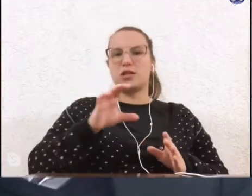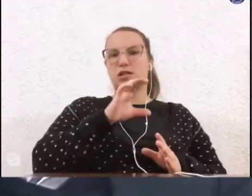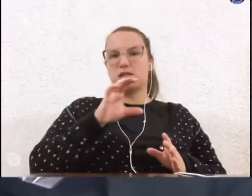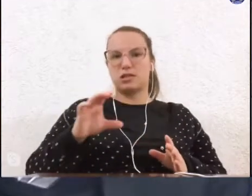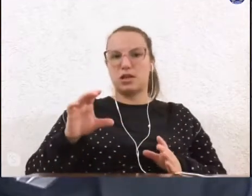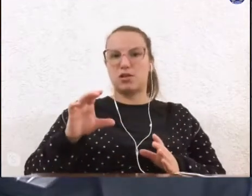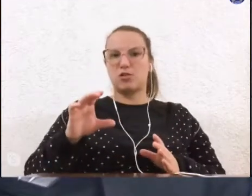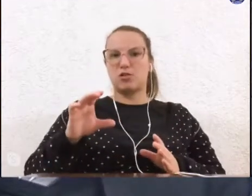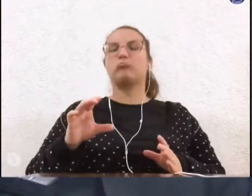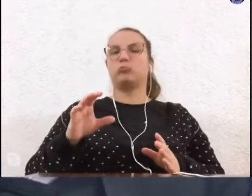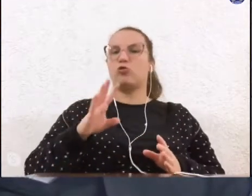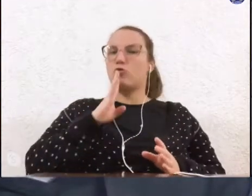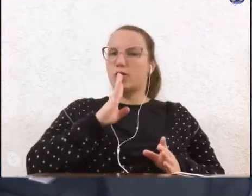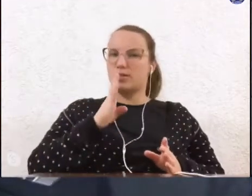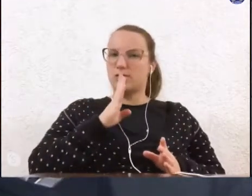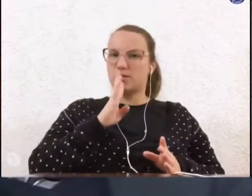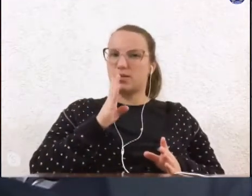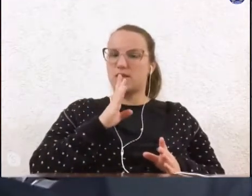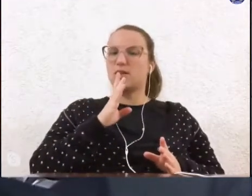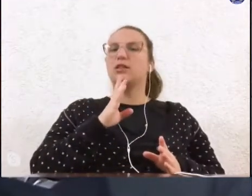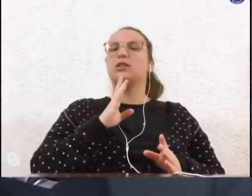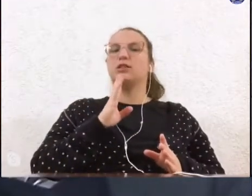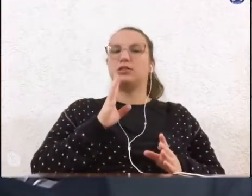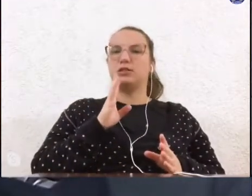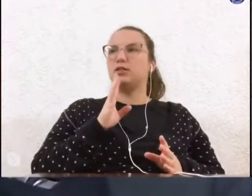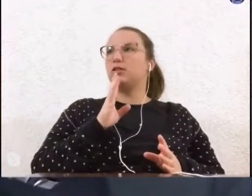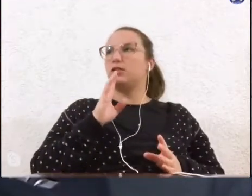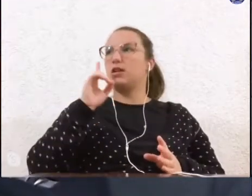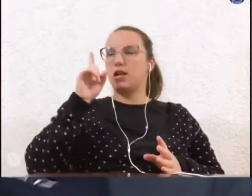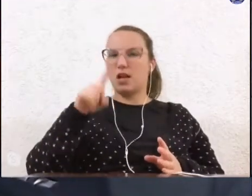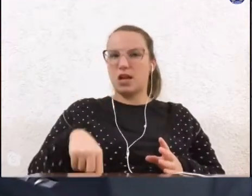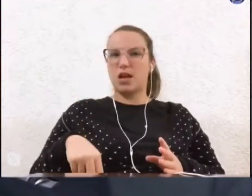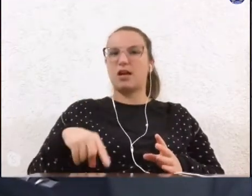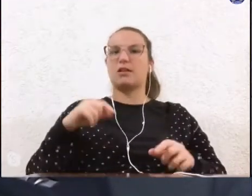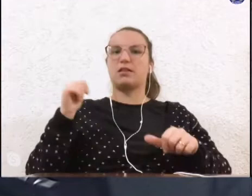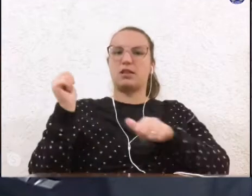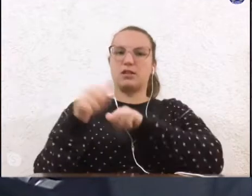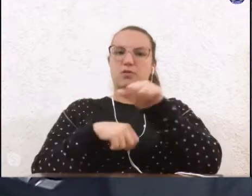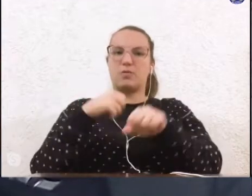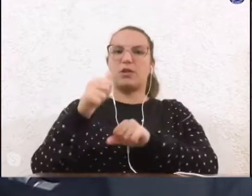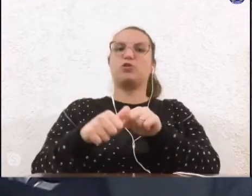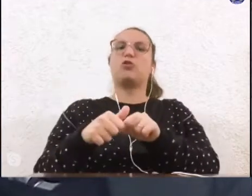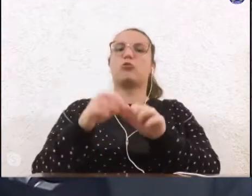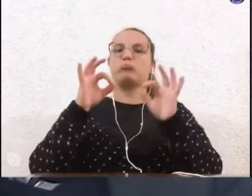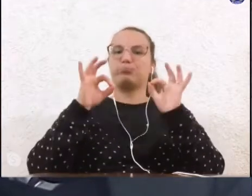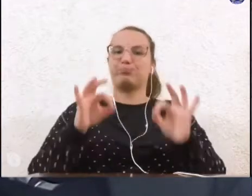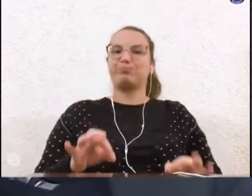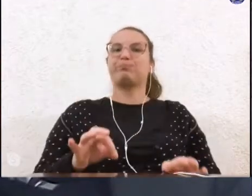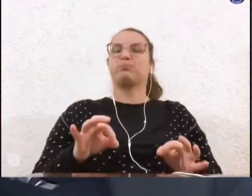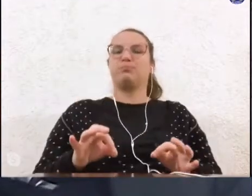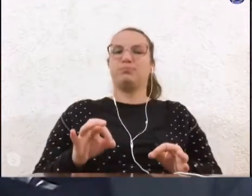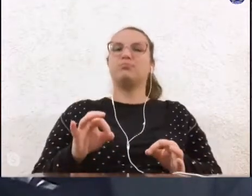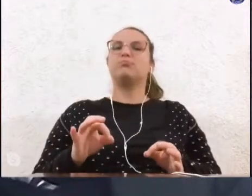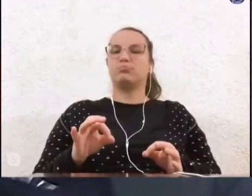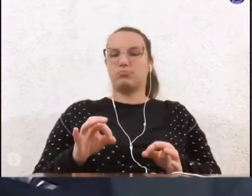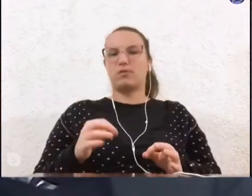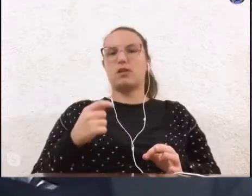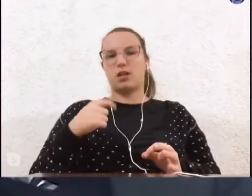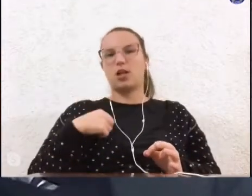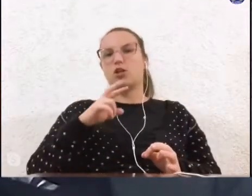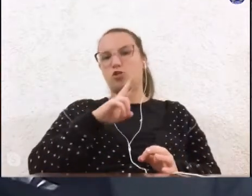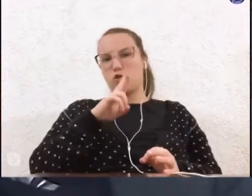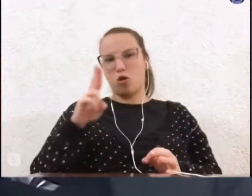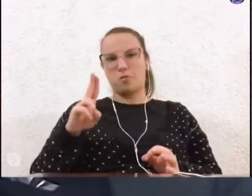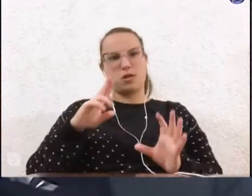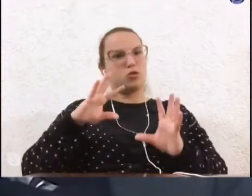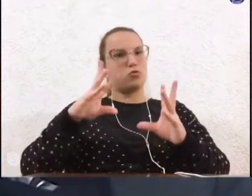conhecê-lo e sem dúvida alguma é muito transformador e é merecido aqui em nome das pessoas toda